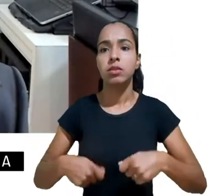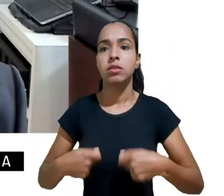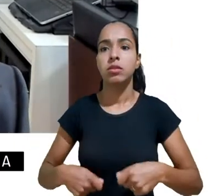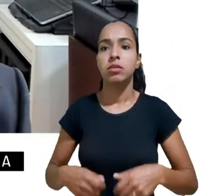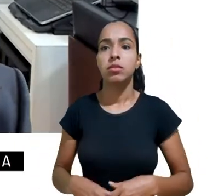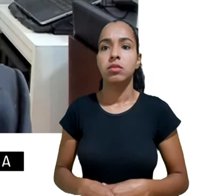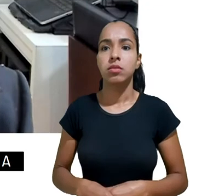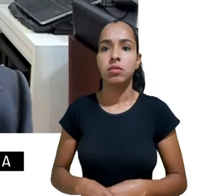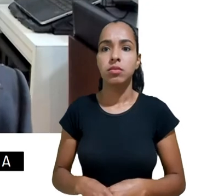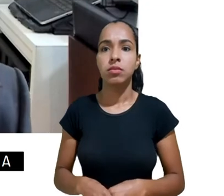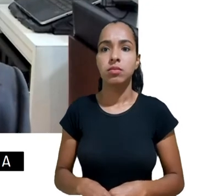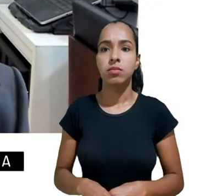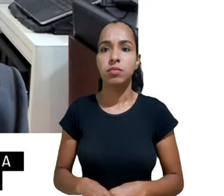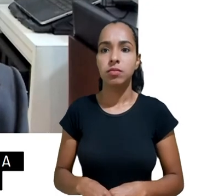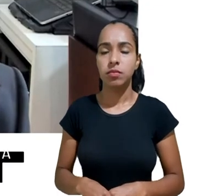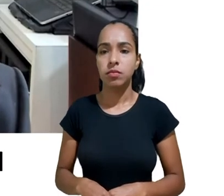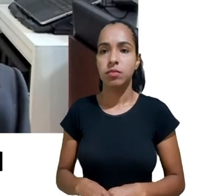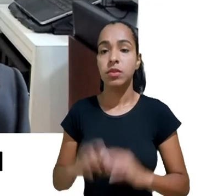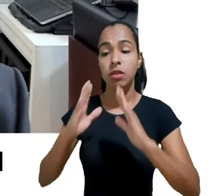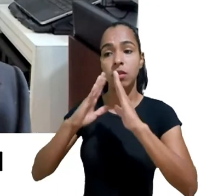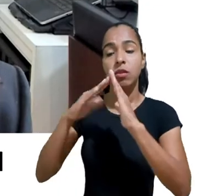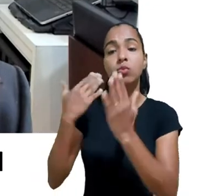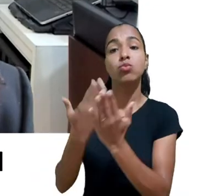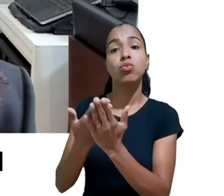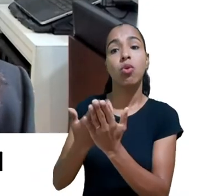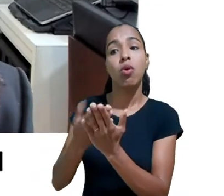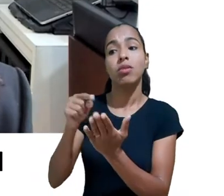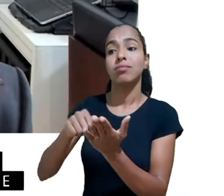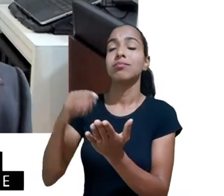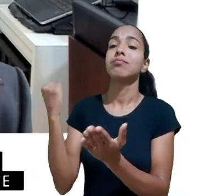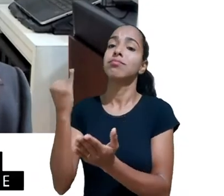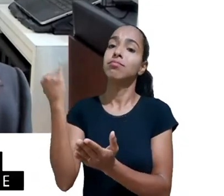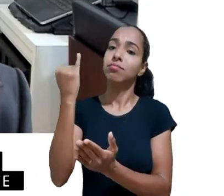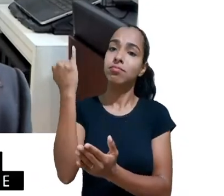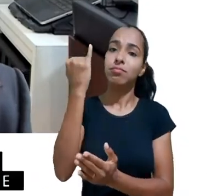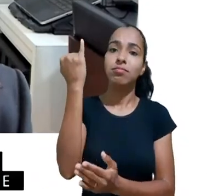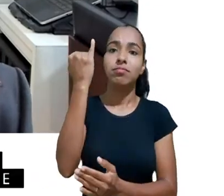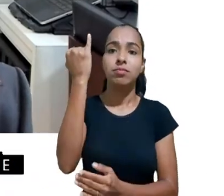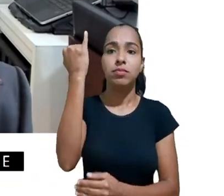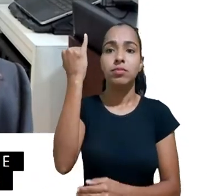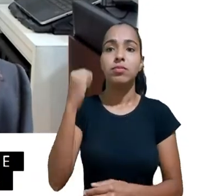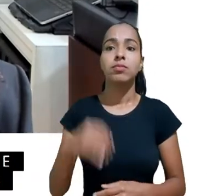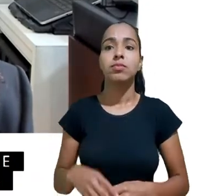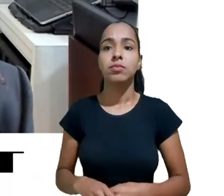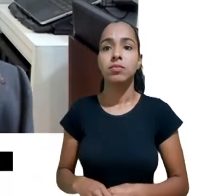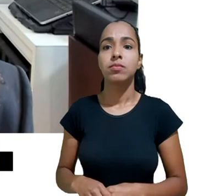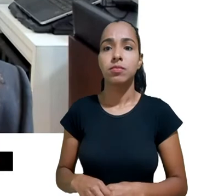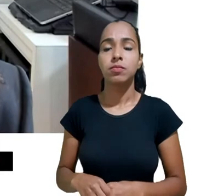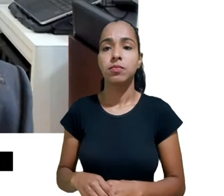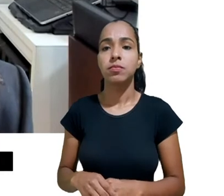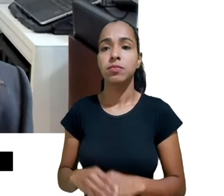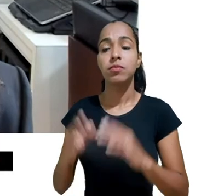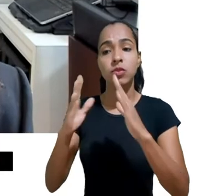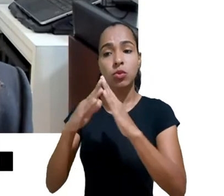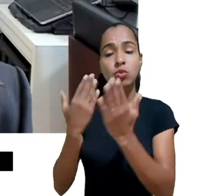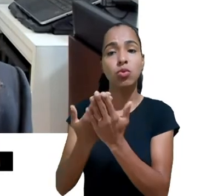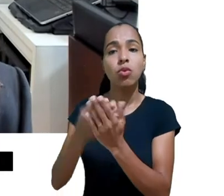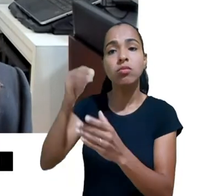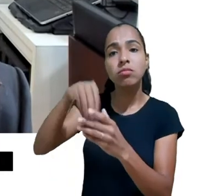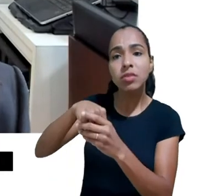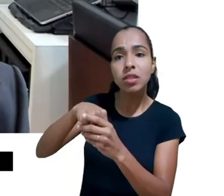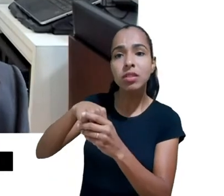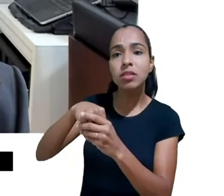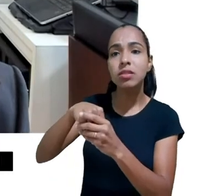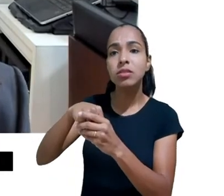fundamental principalmente em três dimensões olhando para a comunidade escolar colocando como valor